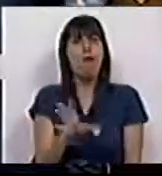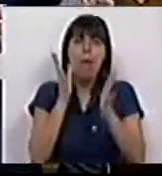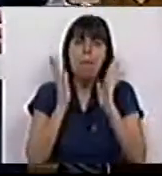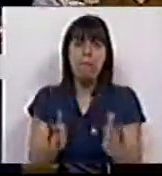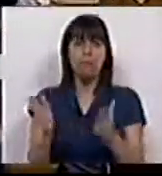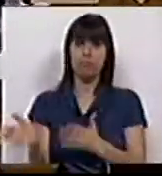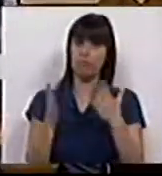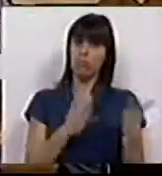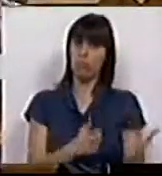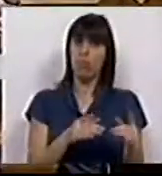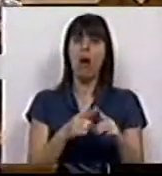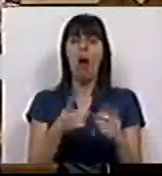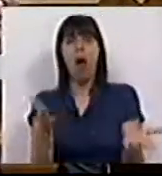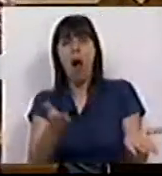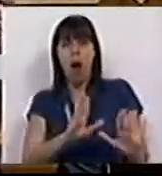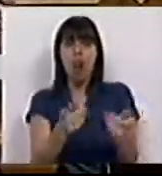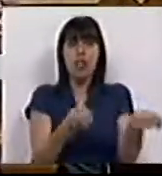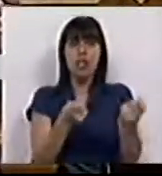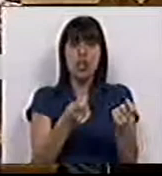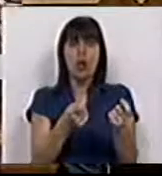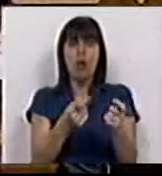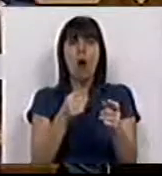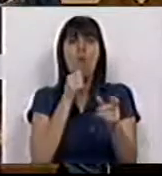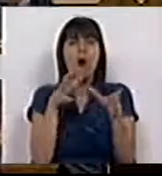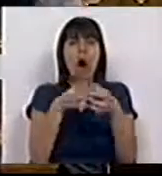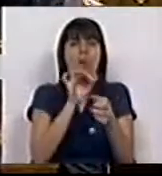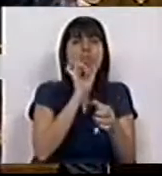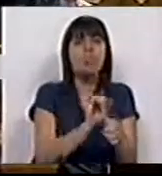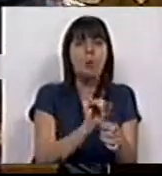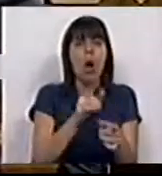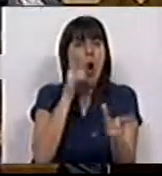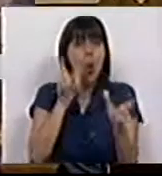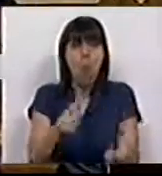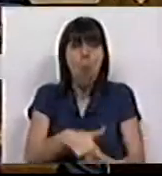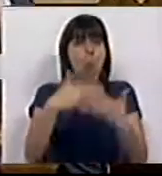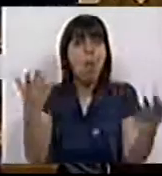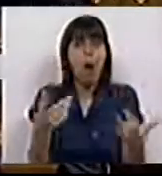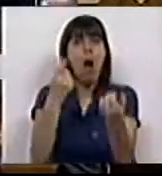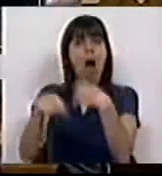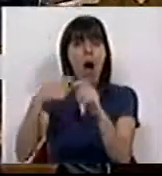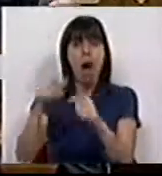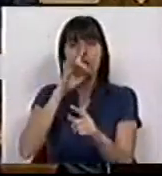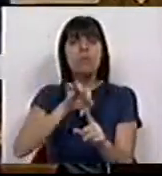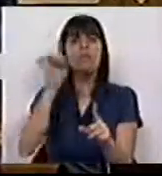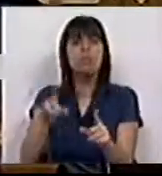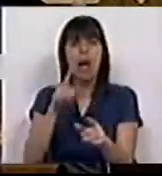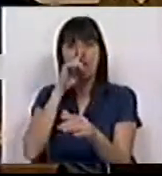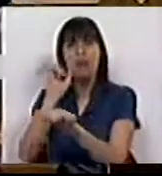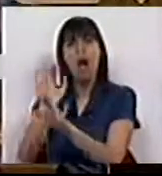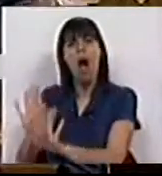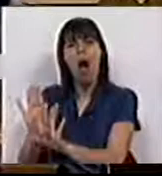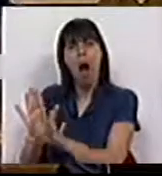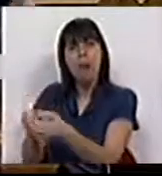Se, por um lado, se dispensa a gestão de medidas de habitat, por outro, não há controle sobre a importação, mesmo que seja para cativeiro